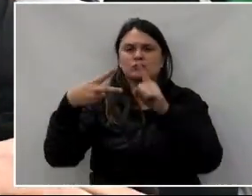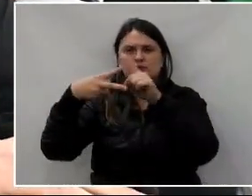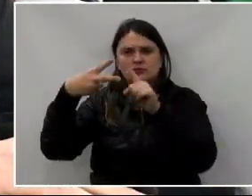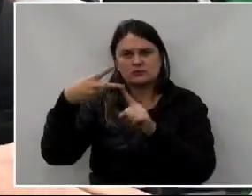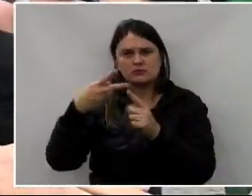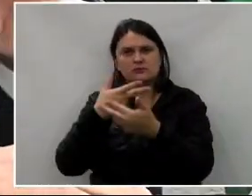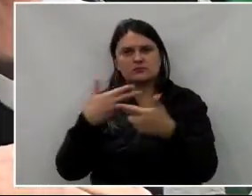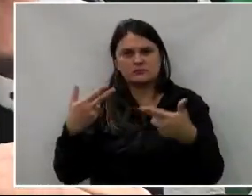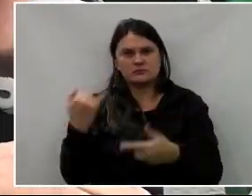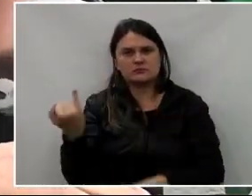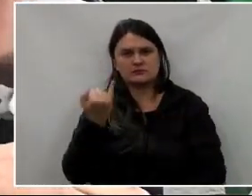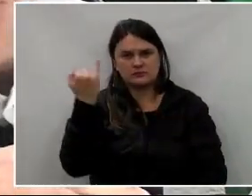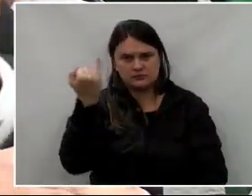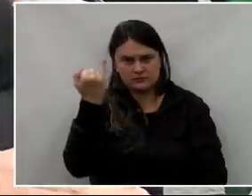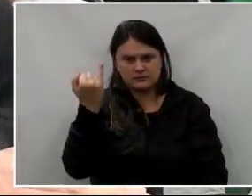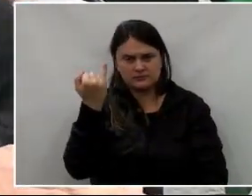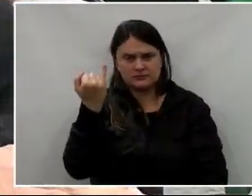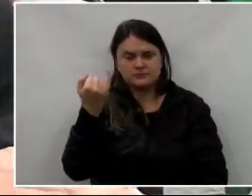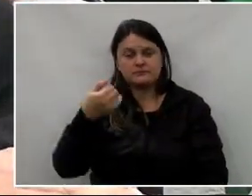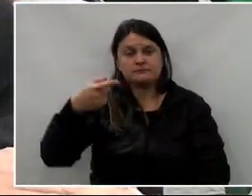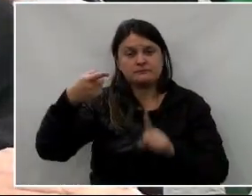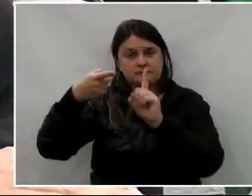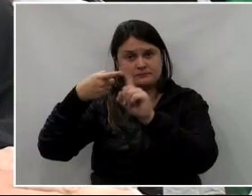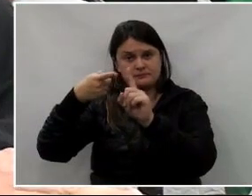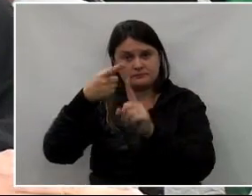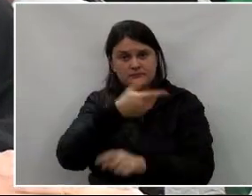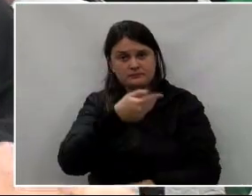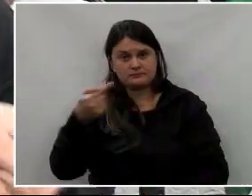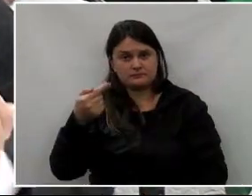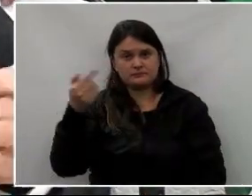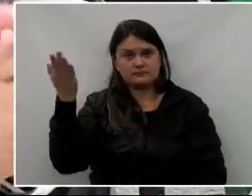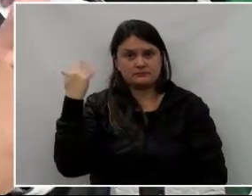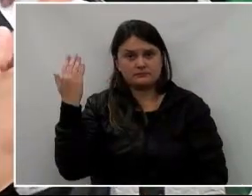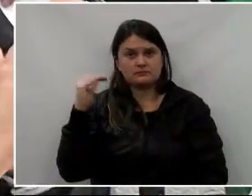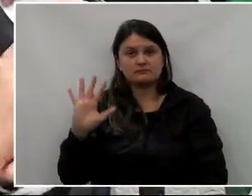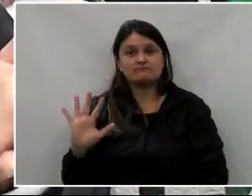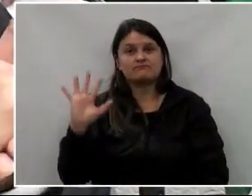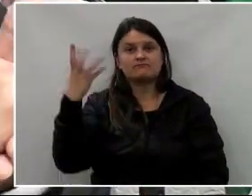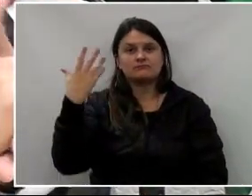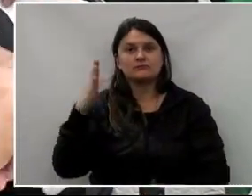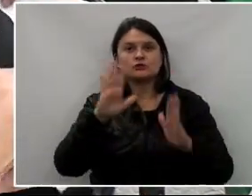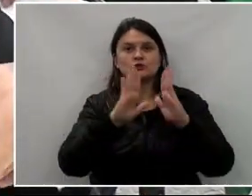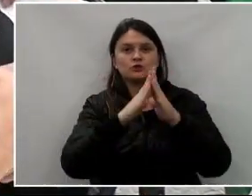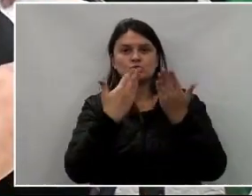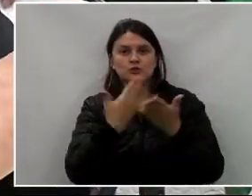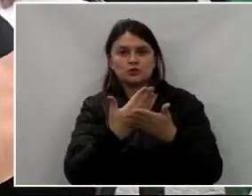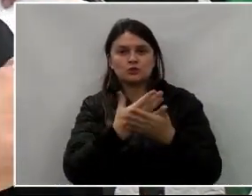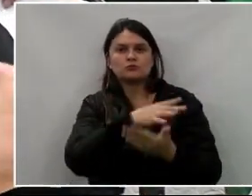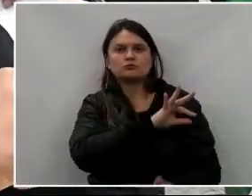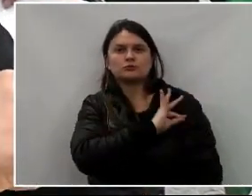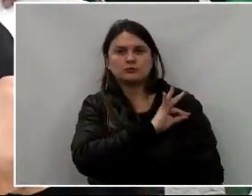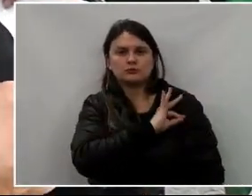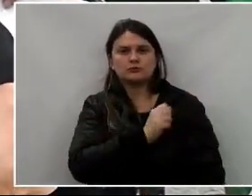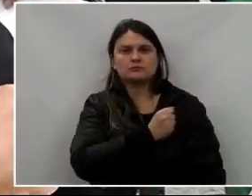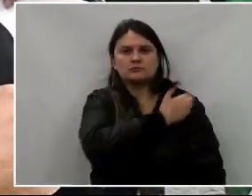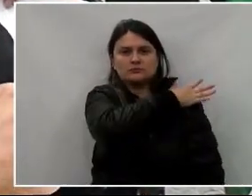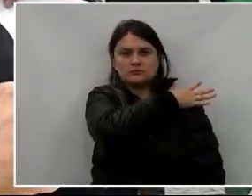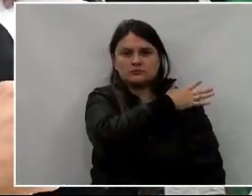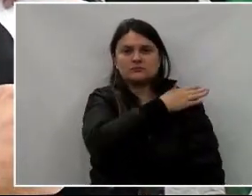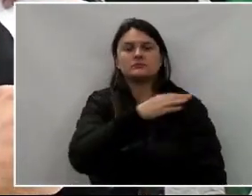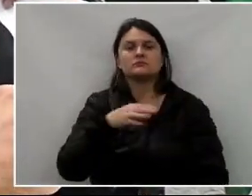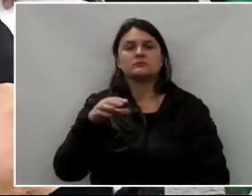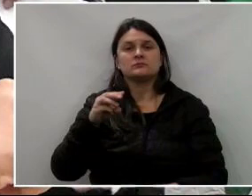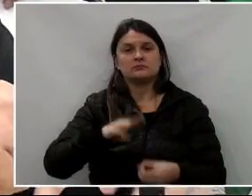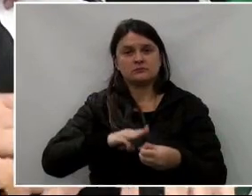aconteceram, primeiro, na semana passada, com relação ao Colégio da Polícia Militar em União da